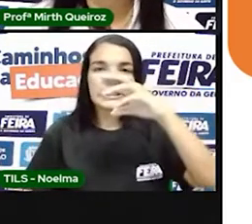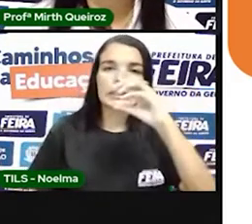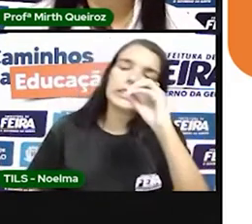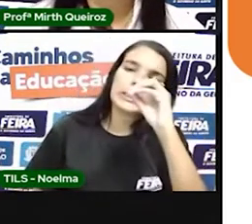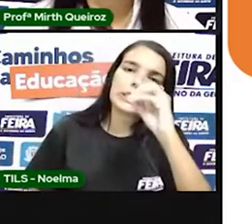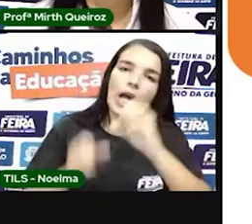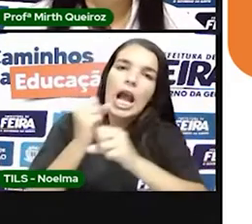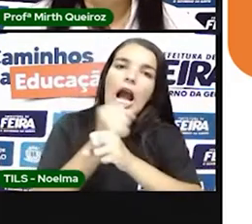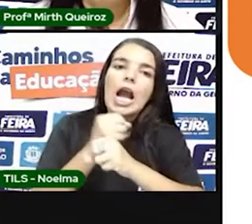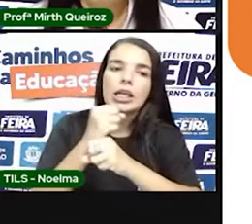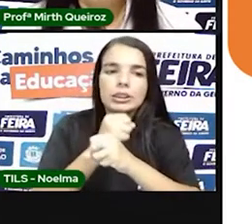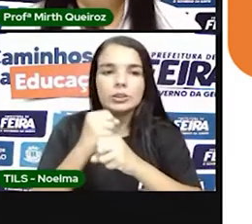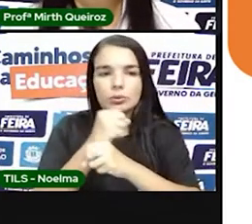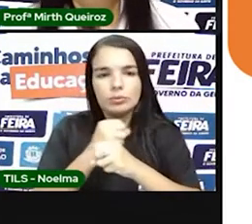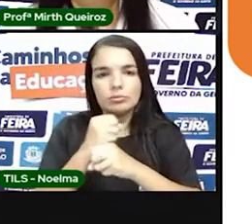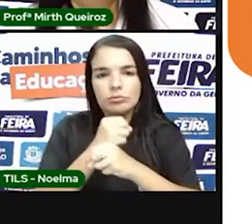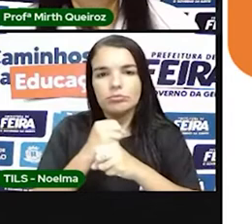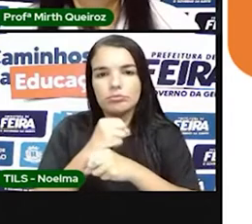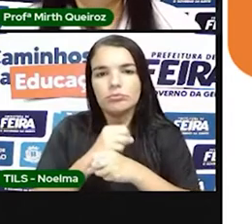período,